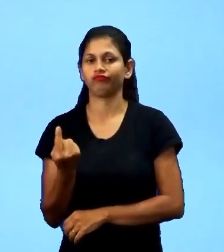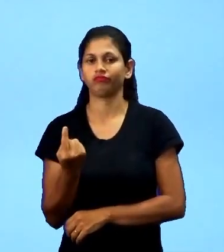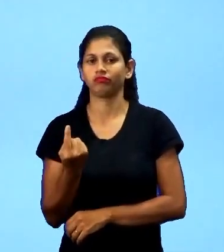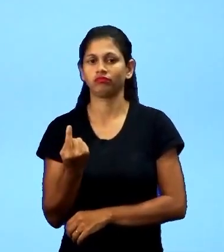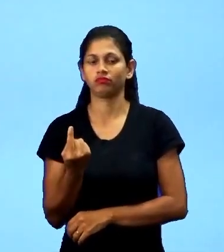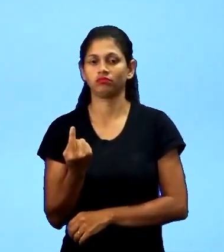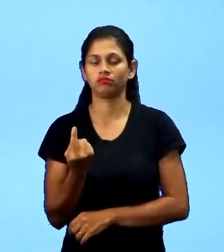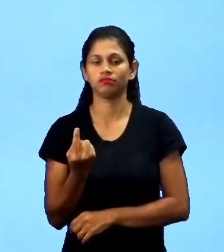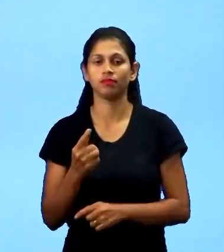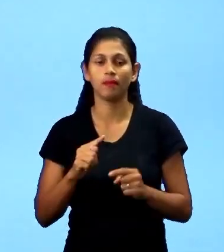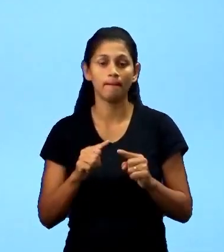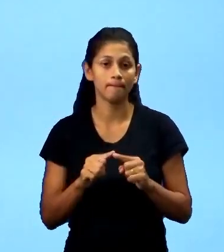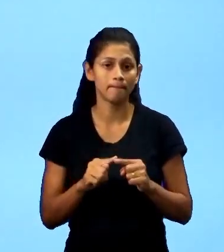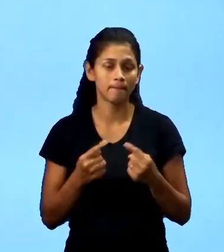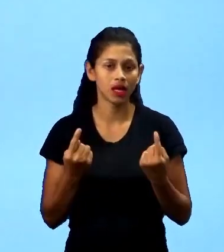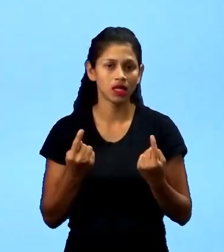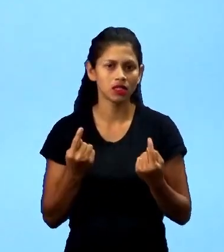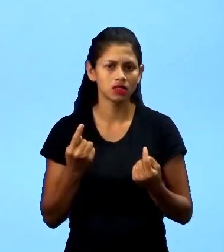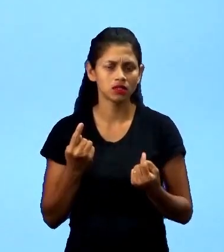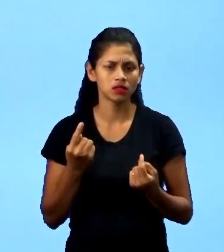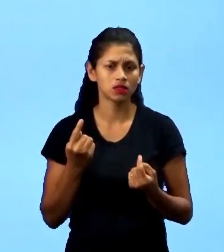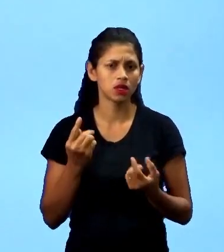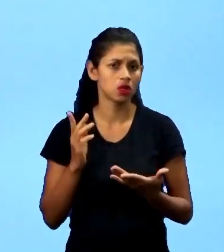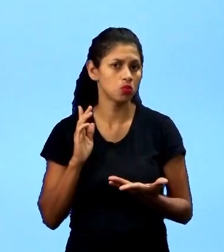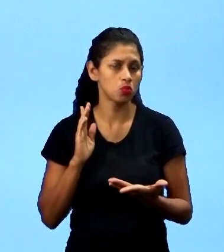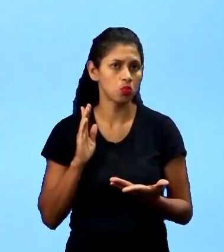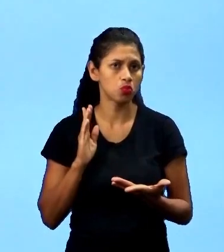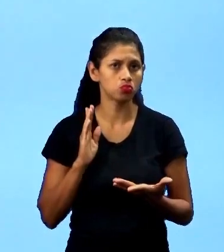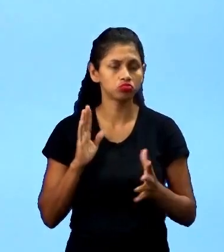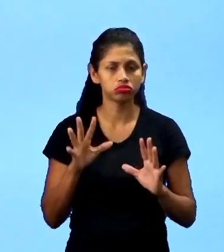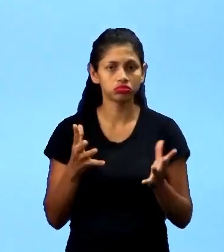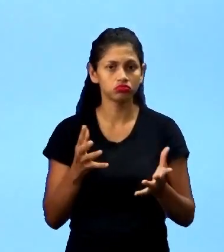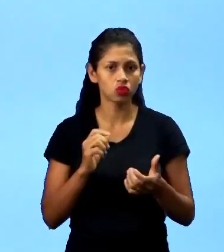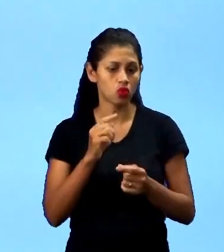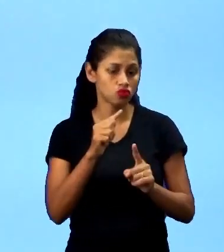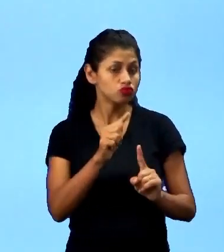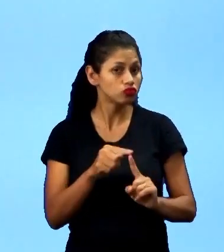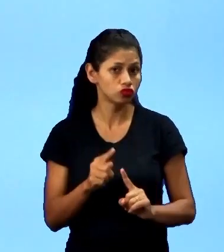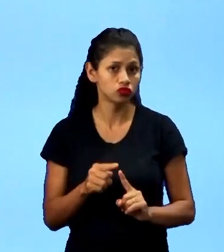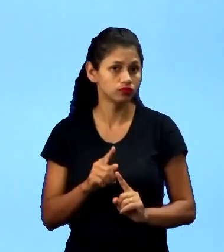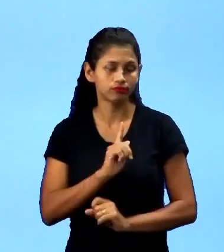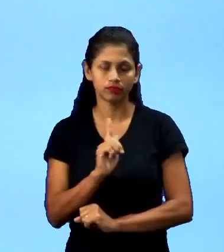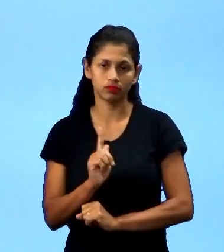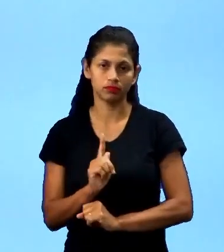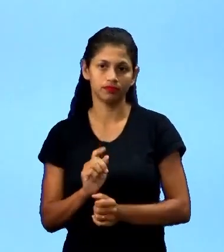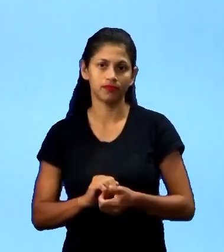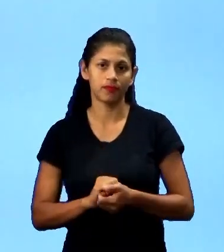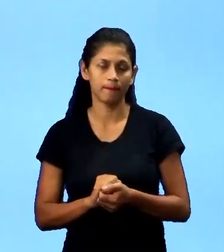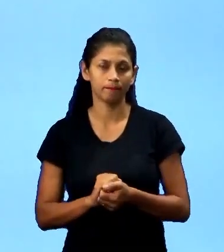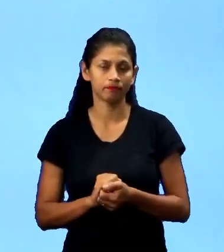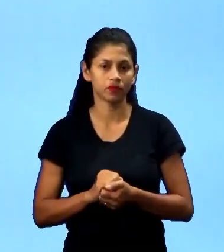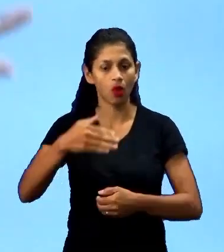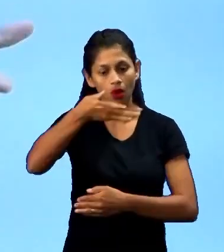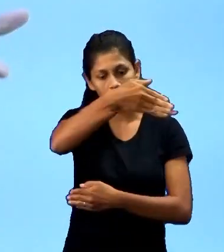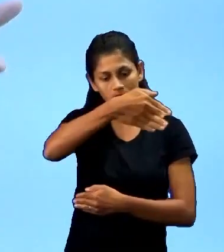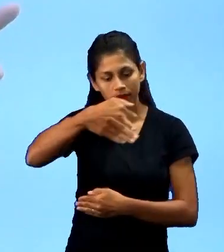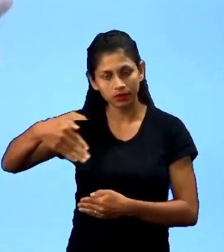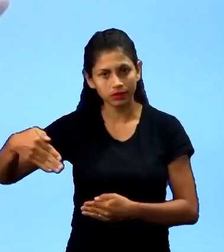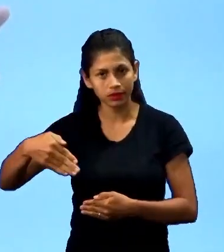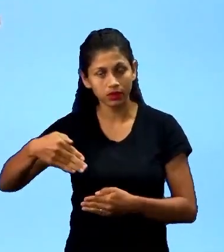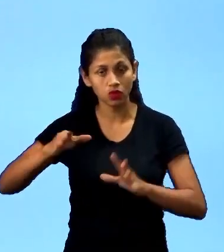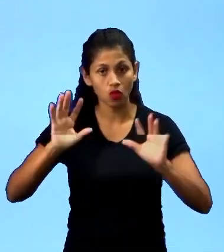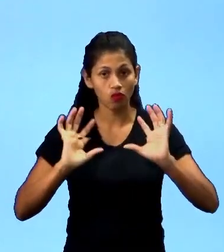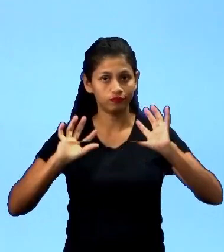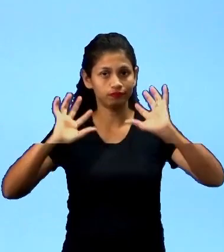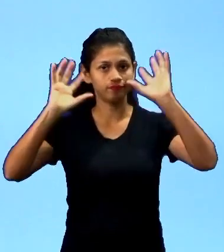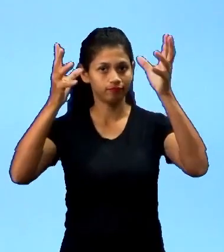no tipo de modalidade. Por exemplo, no esporte de rede, que é um tipo de esporte, ele pode ser coletivo, por exemplo, o